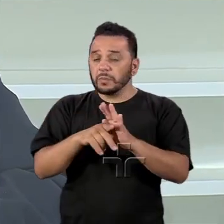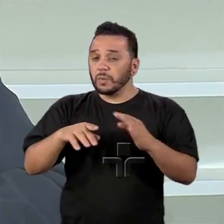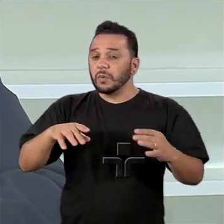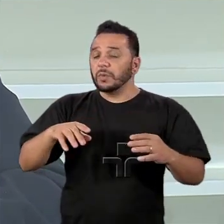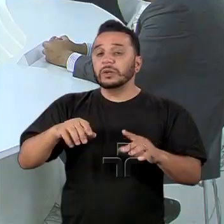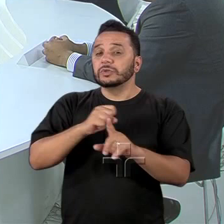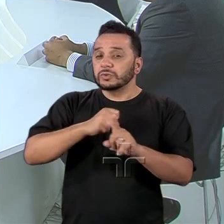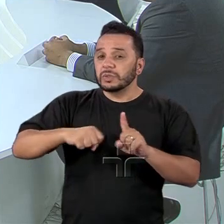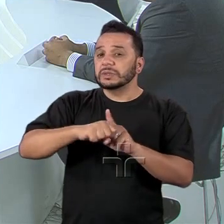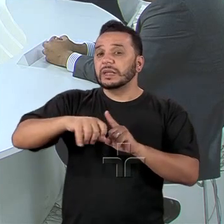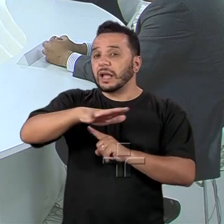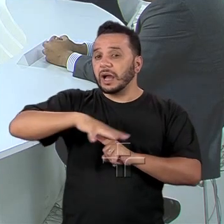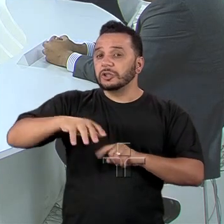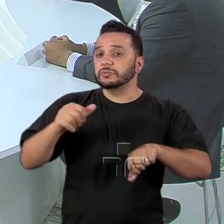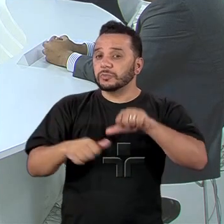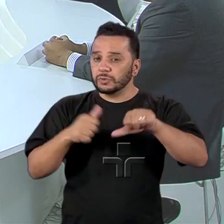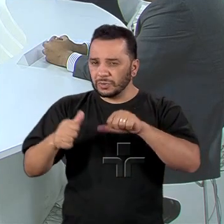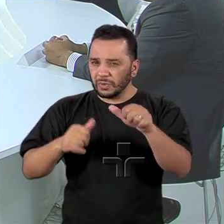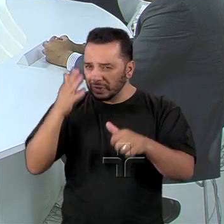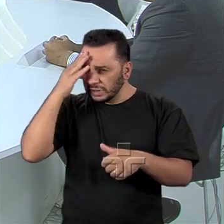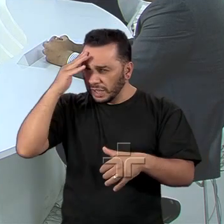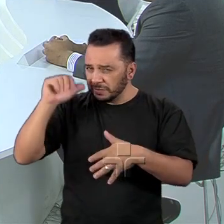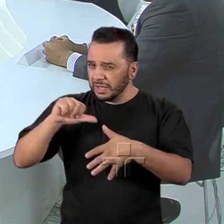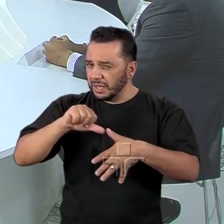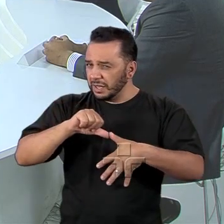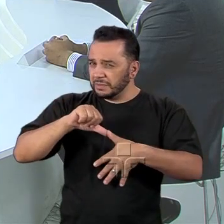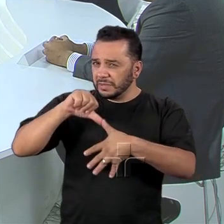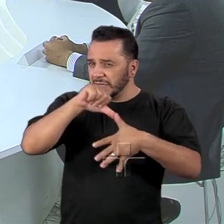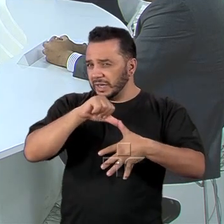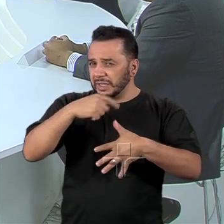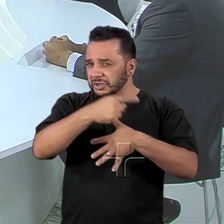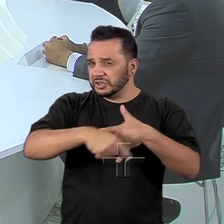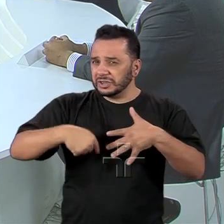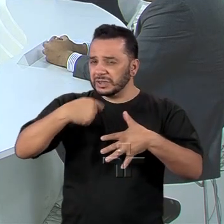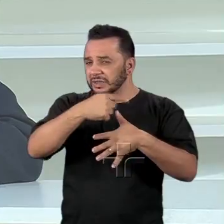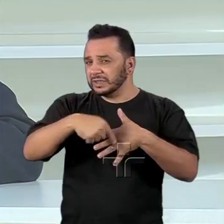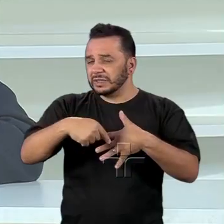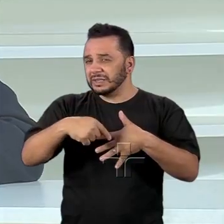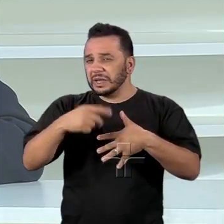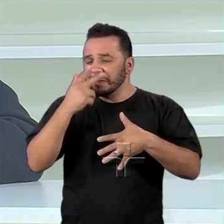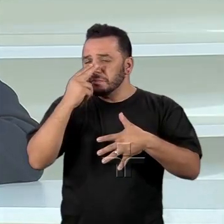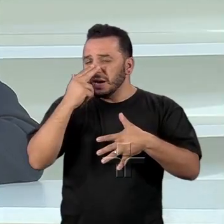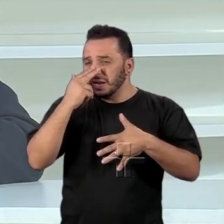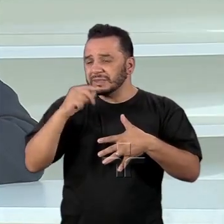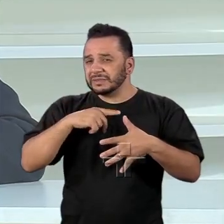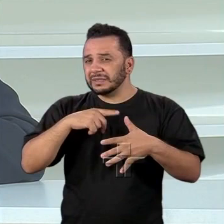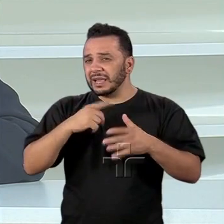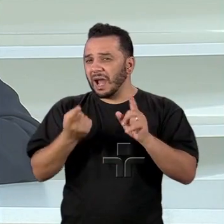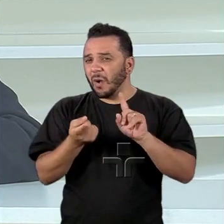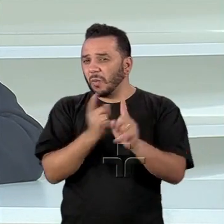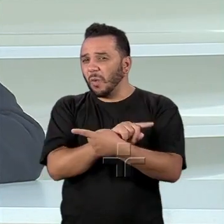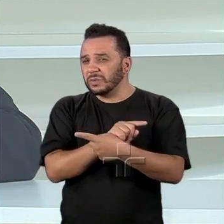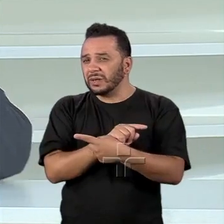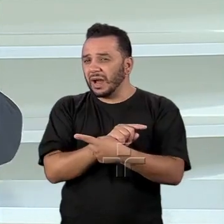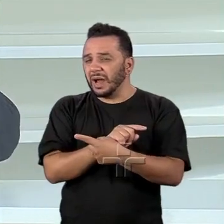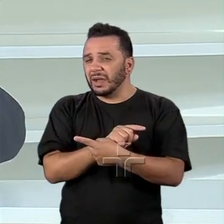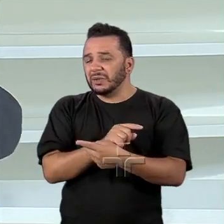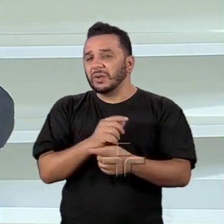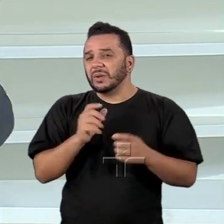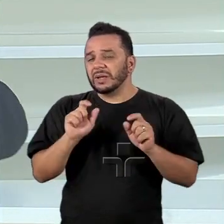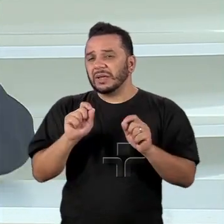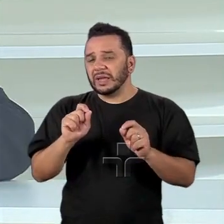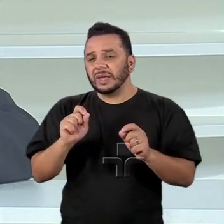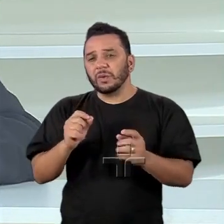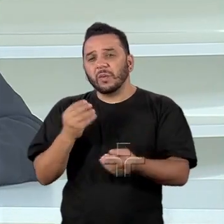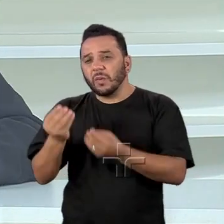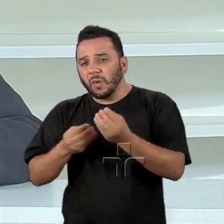Quer dizer, a América Latina é um exemplo que vai na direção contrária da nova geopolítica. Um